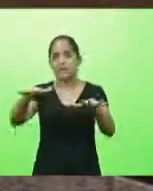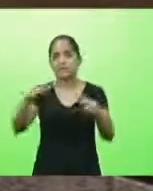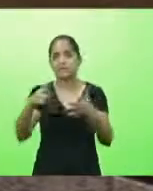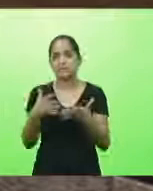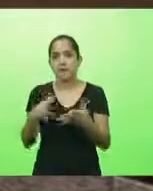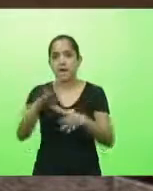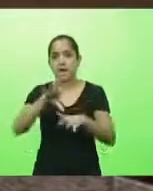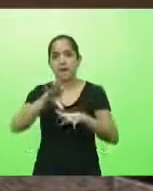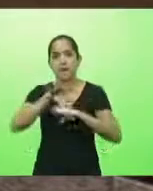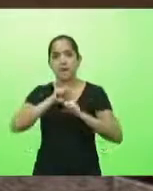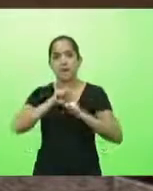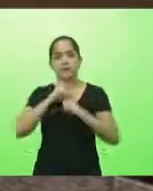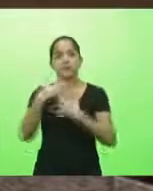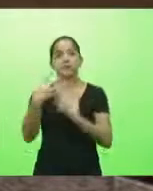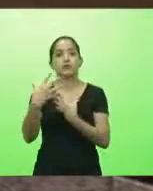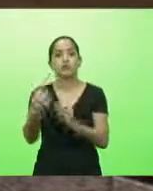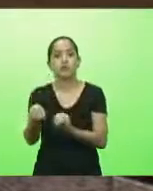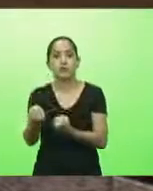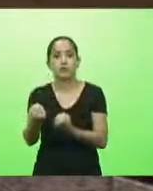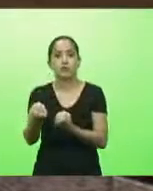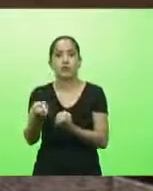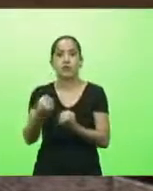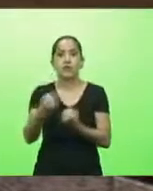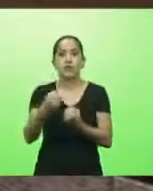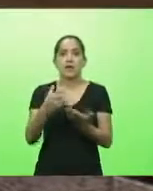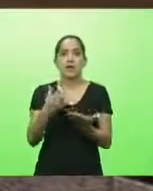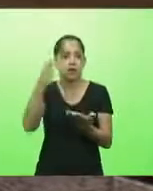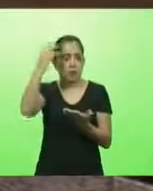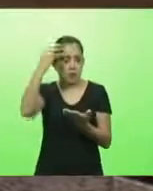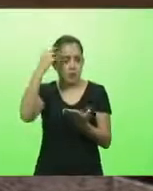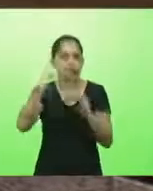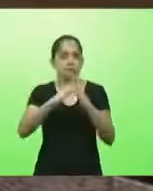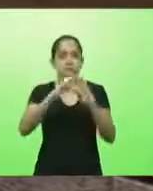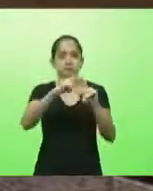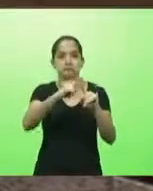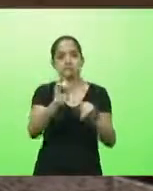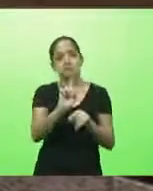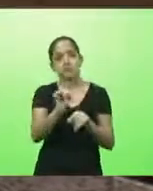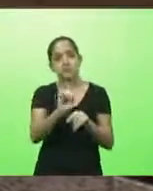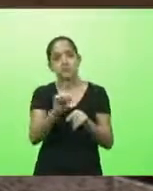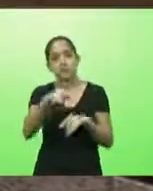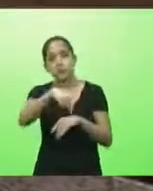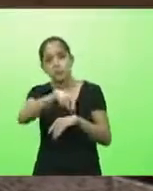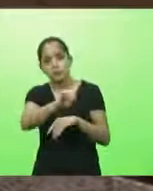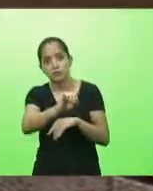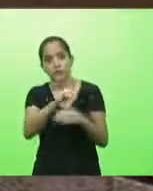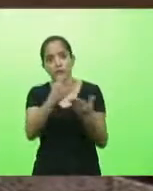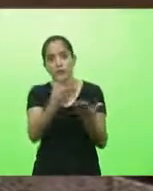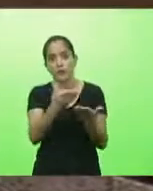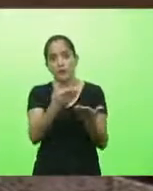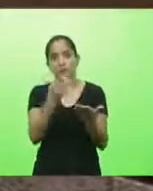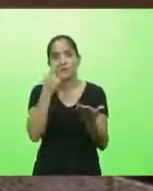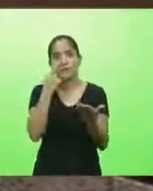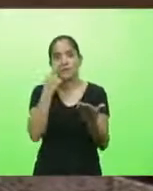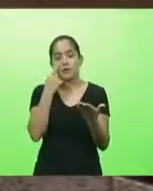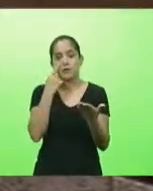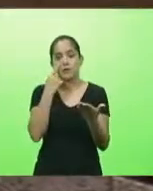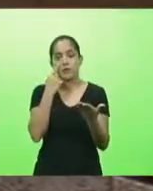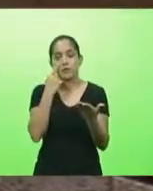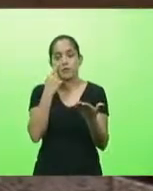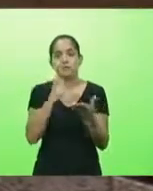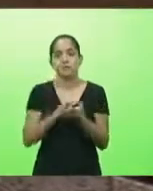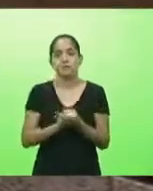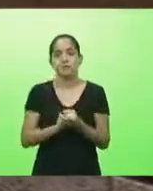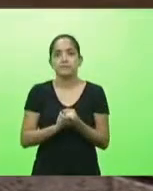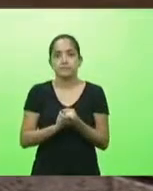aumentou aí não por culpa das igrejas então quando chegou lá na igreja olha só o que que a pessoa